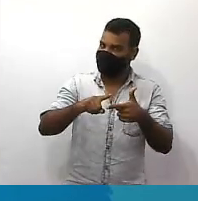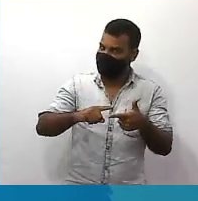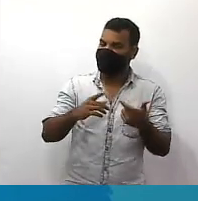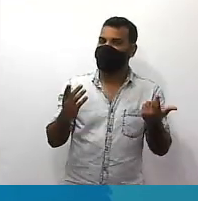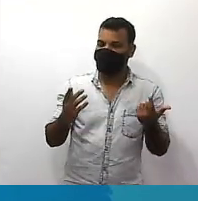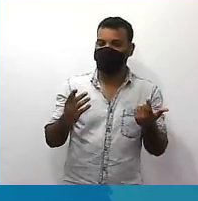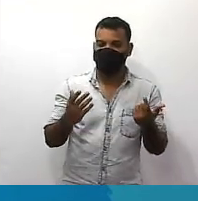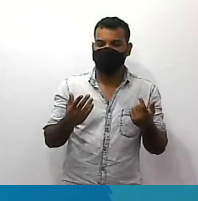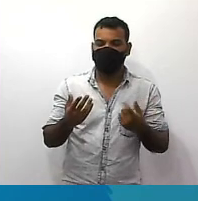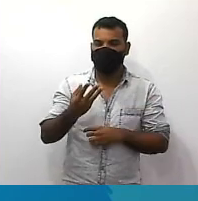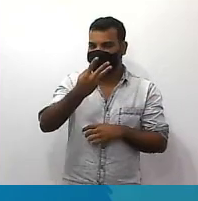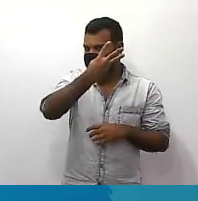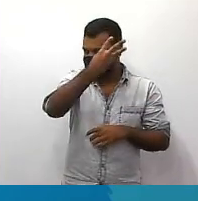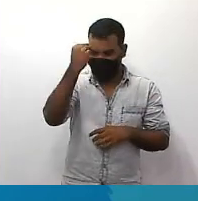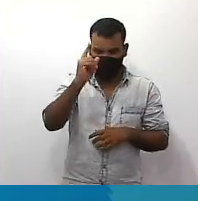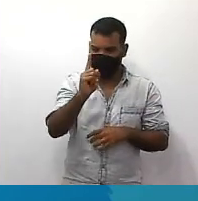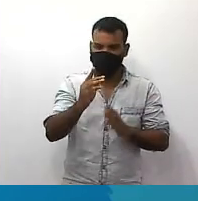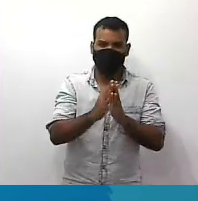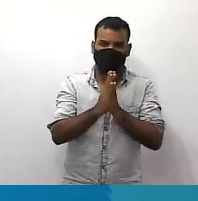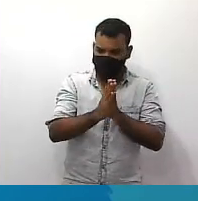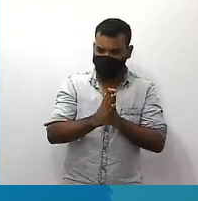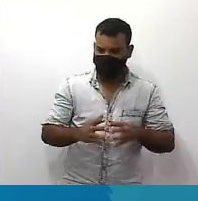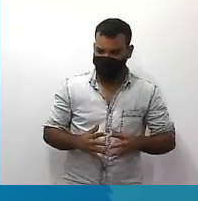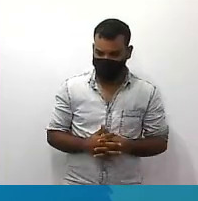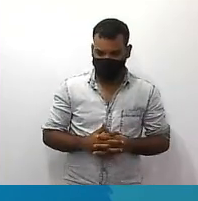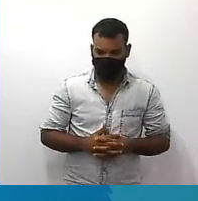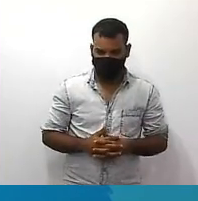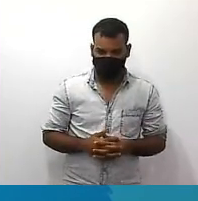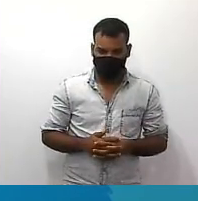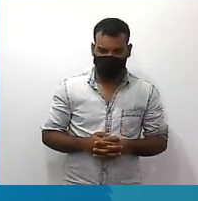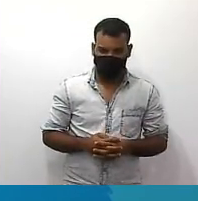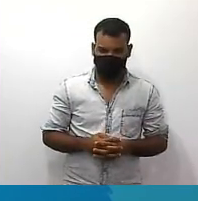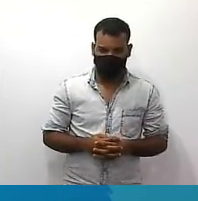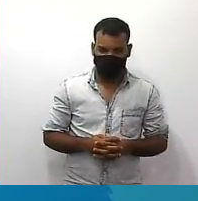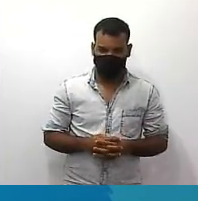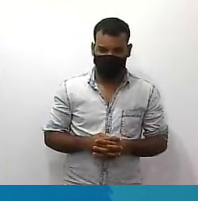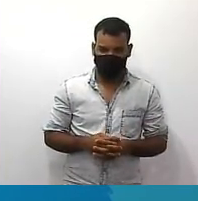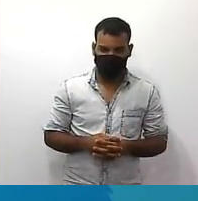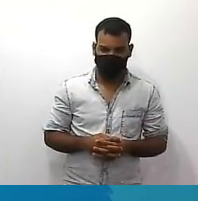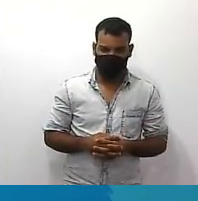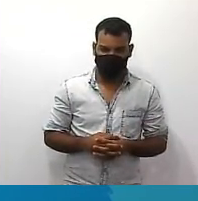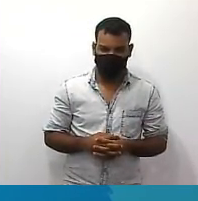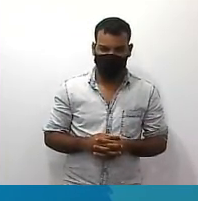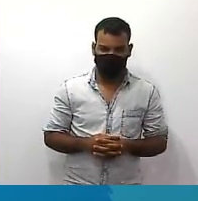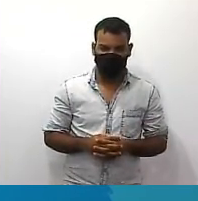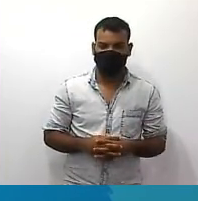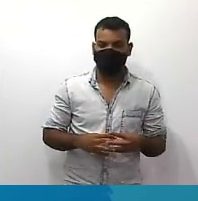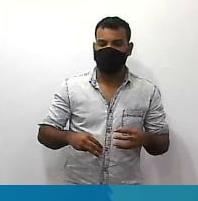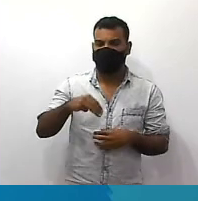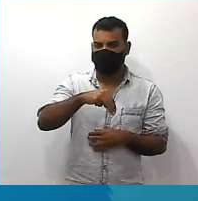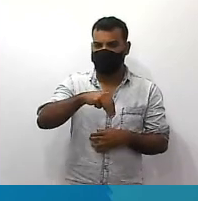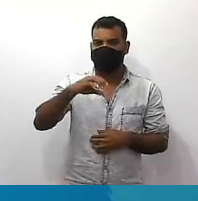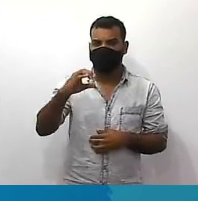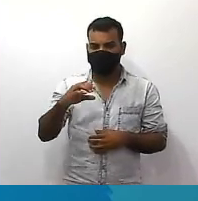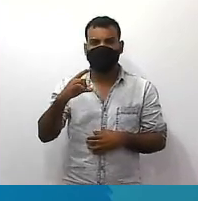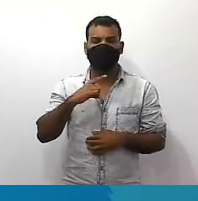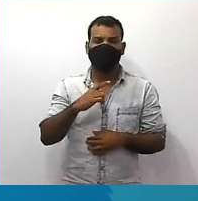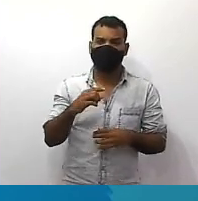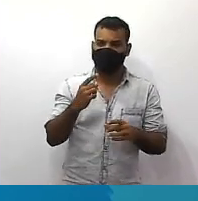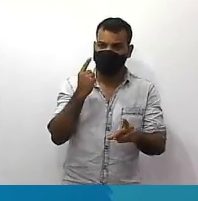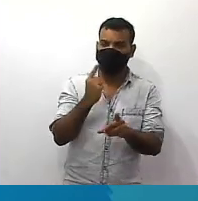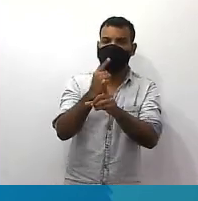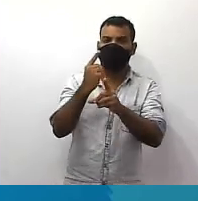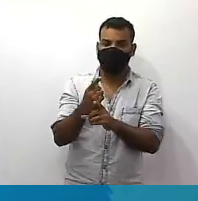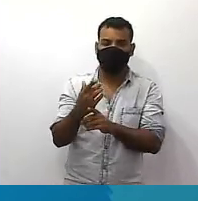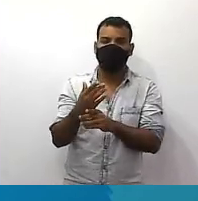não esquece por favor se o MMC é o produto dos denominadores e eu quero descobrir o inverso o